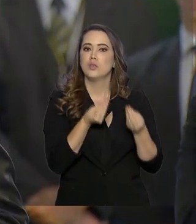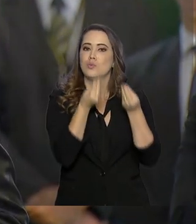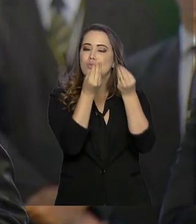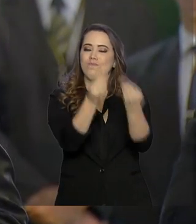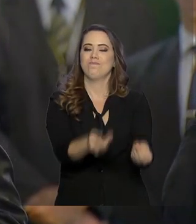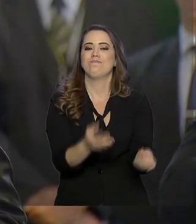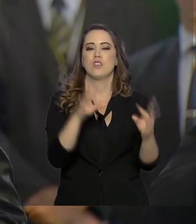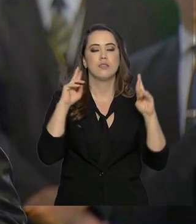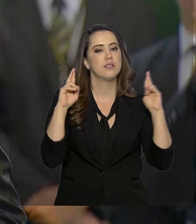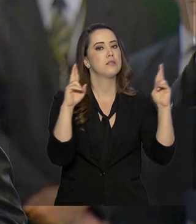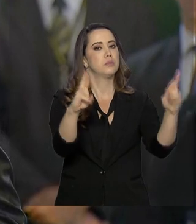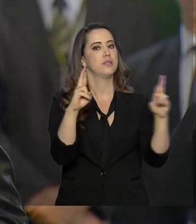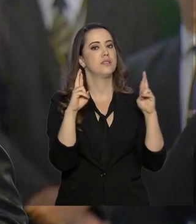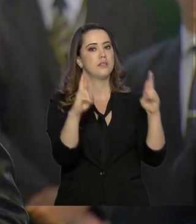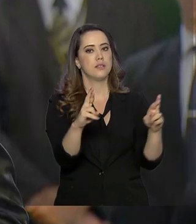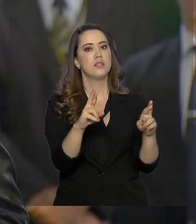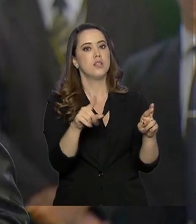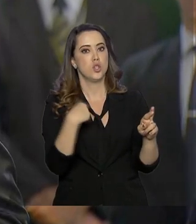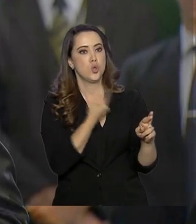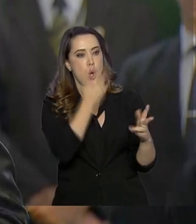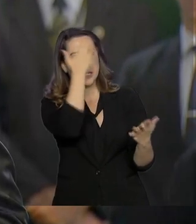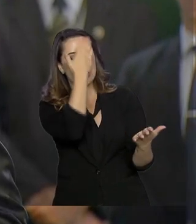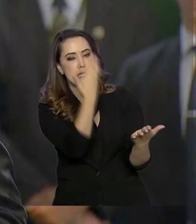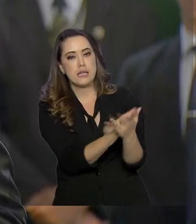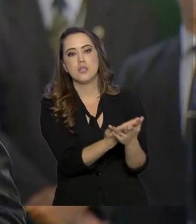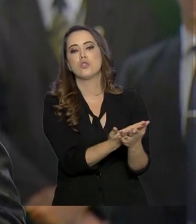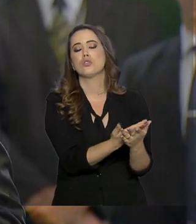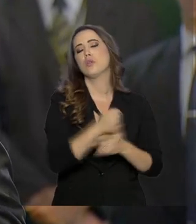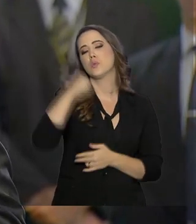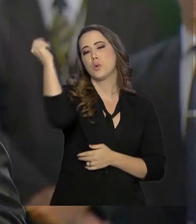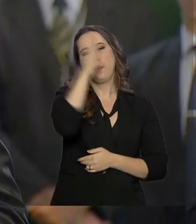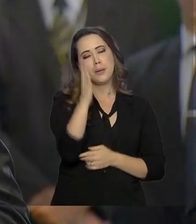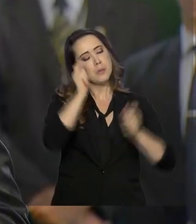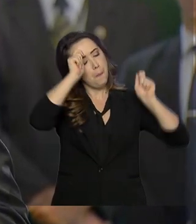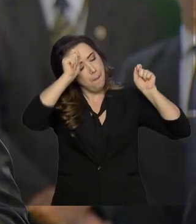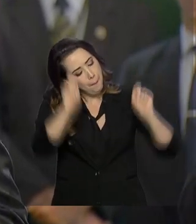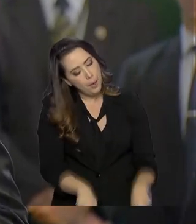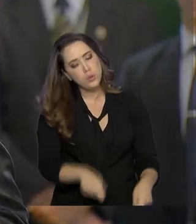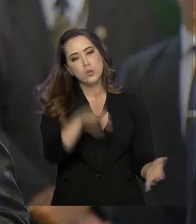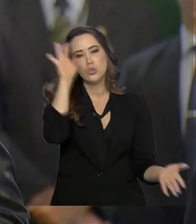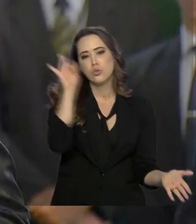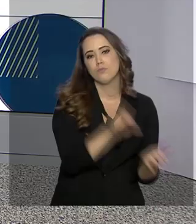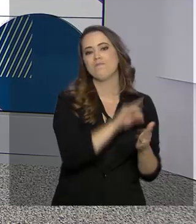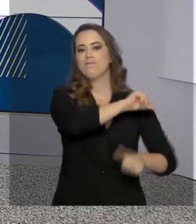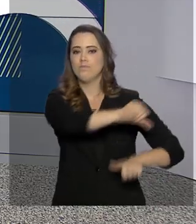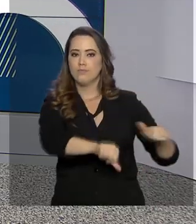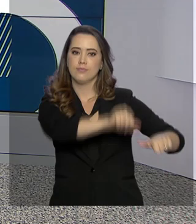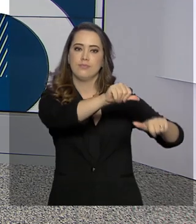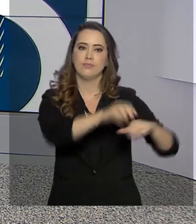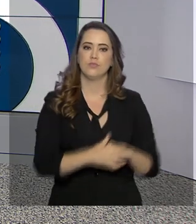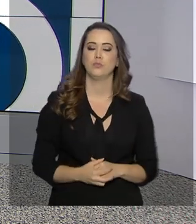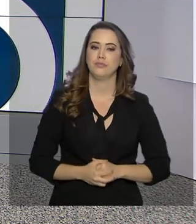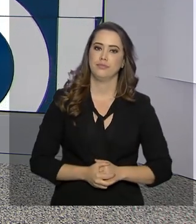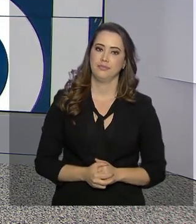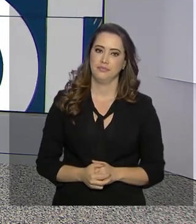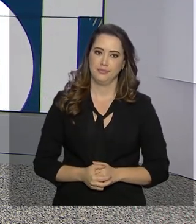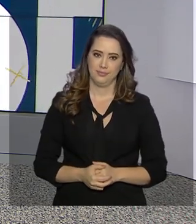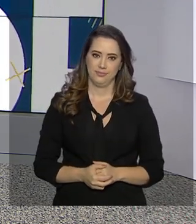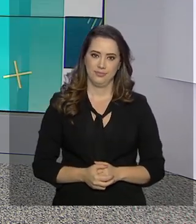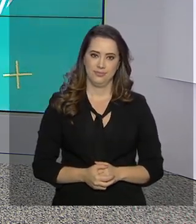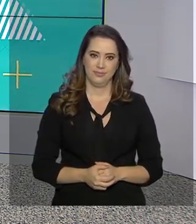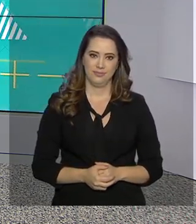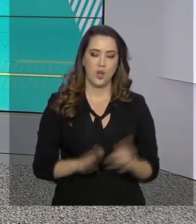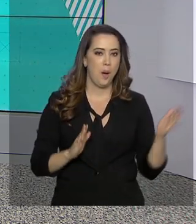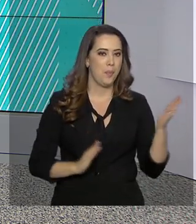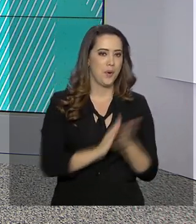esperança e crença que o Brasil pode realmente mudar. Foi aprovada